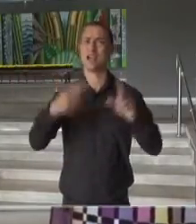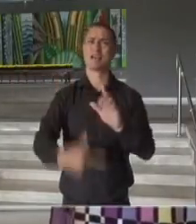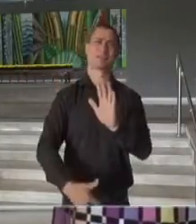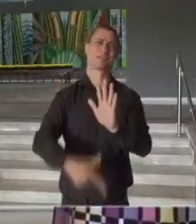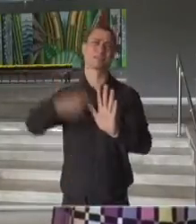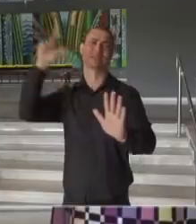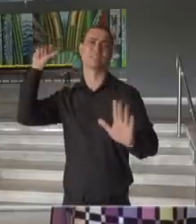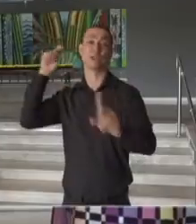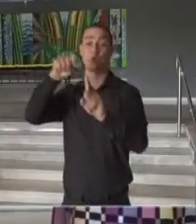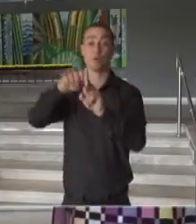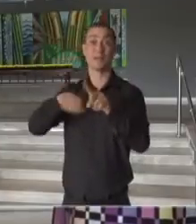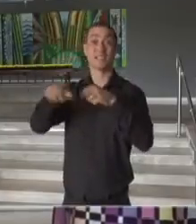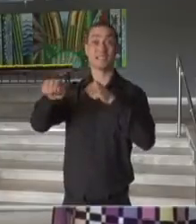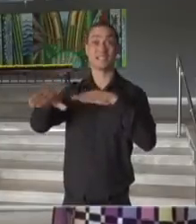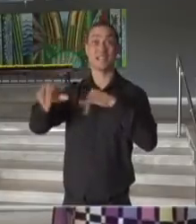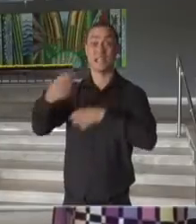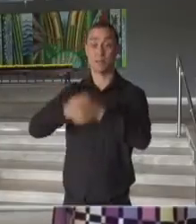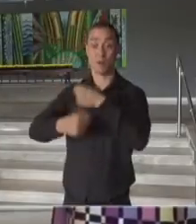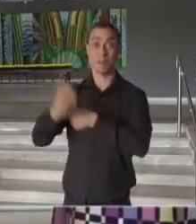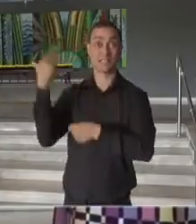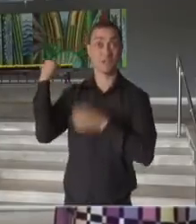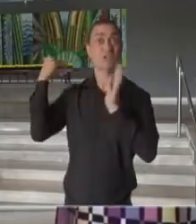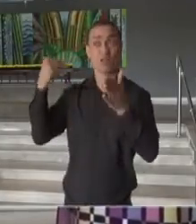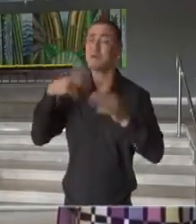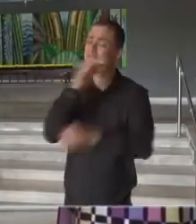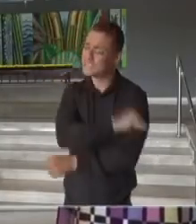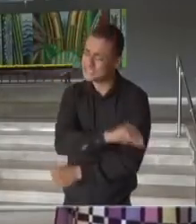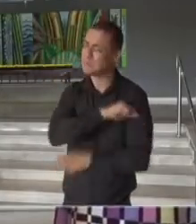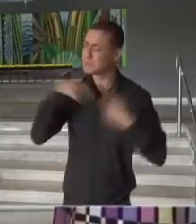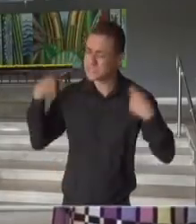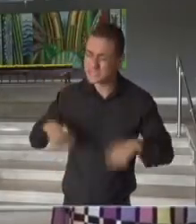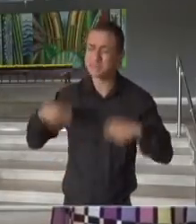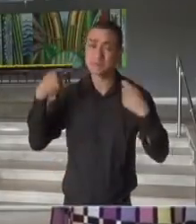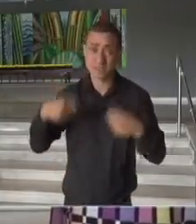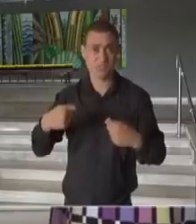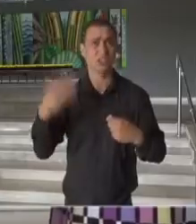setembro do ano passado. Vacinar, vacinar, vacinar.